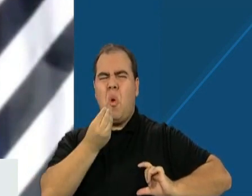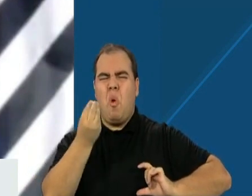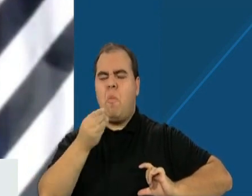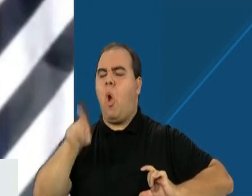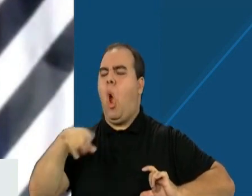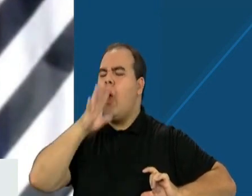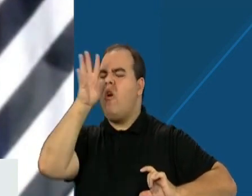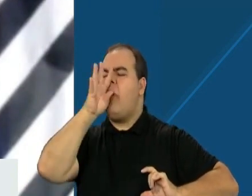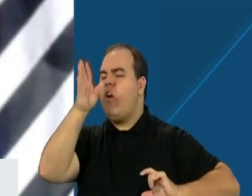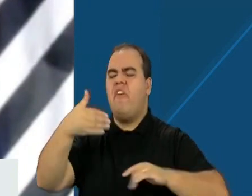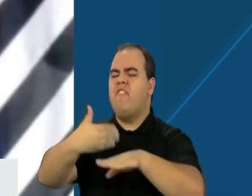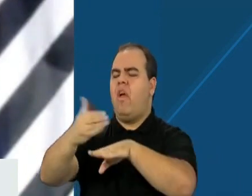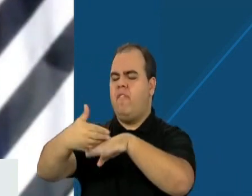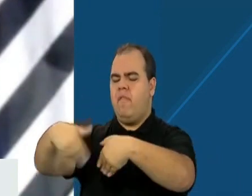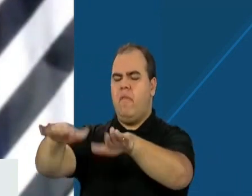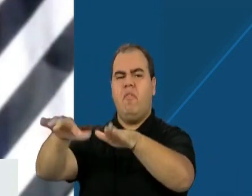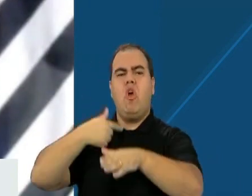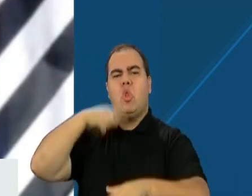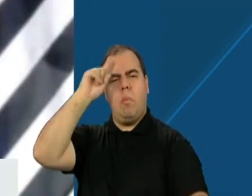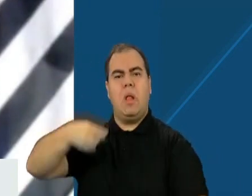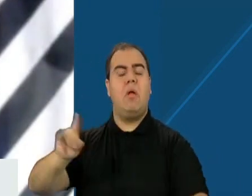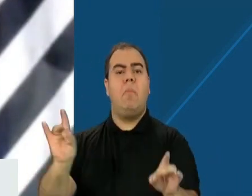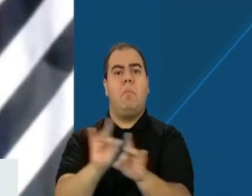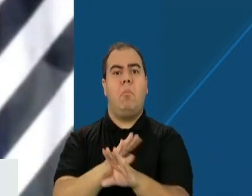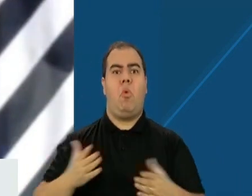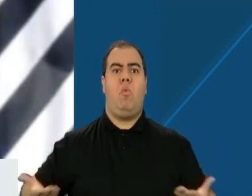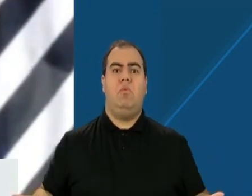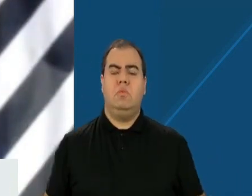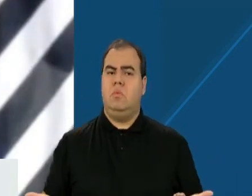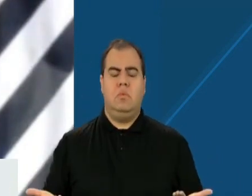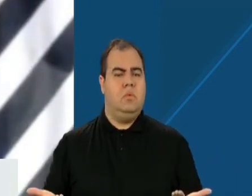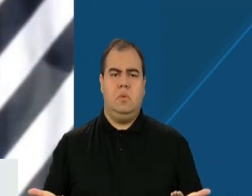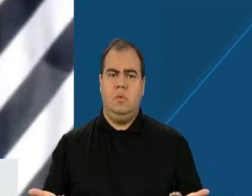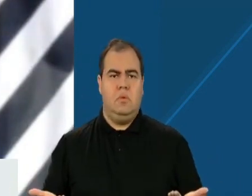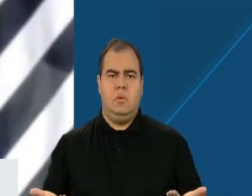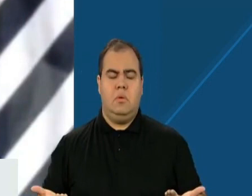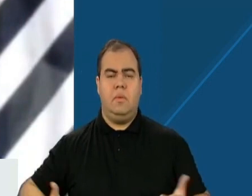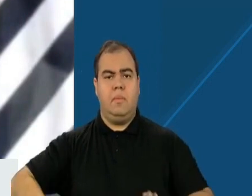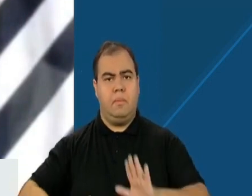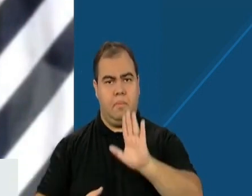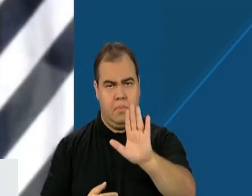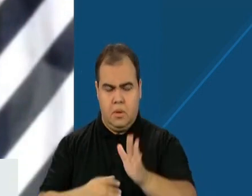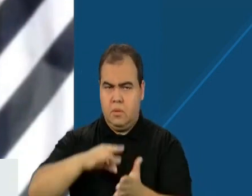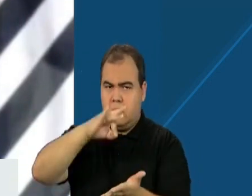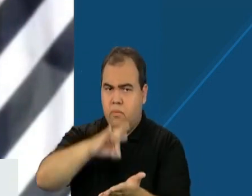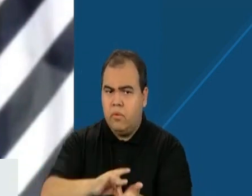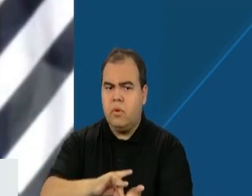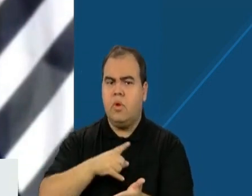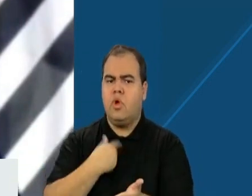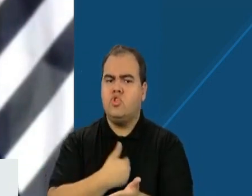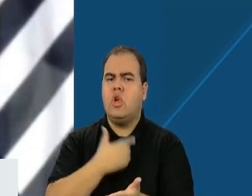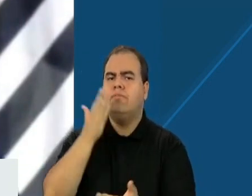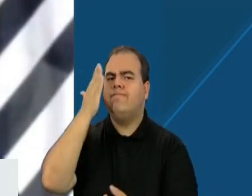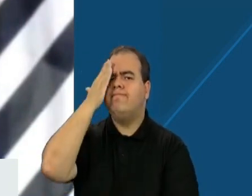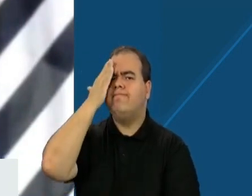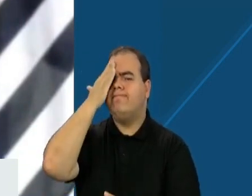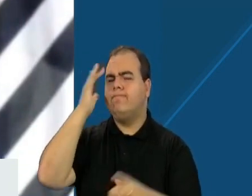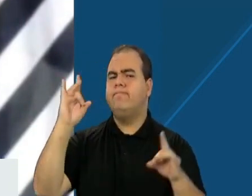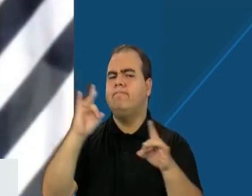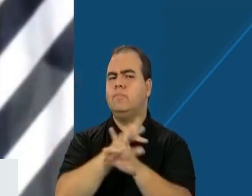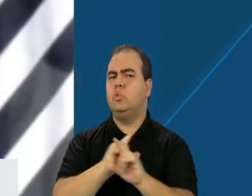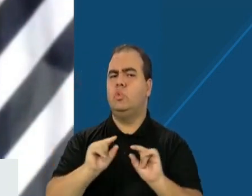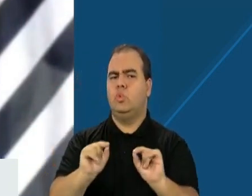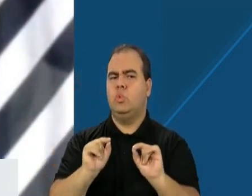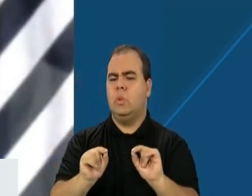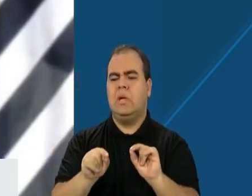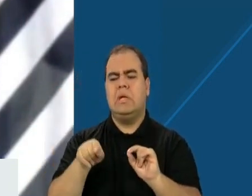Faz porque eu estou mandando E vai ser assim a partir de hoje Agora se de fato a gente chegar à conclusão Que um ou outro aspecto